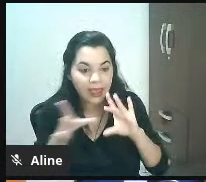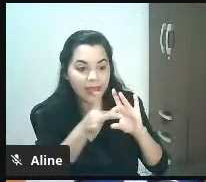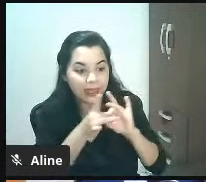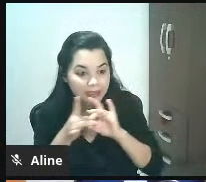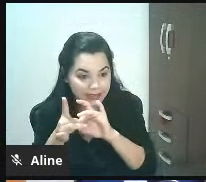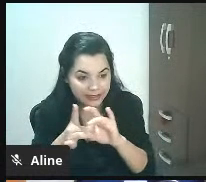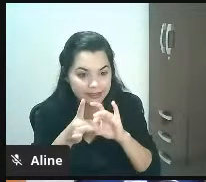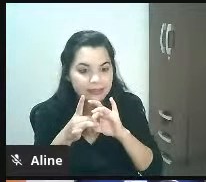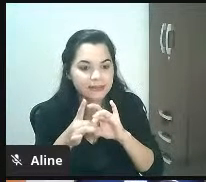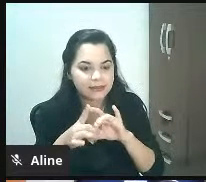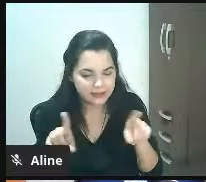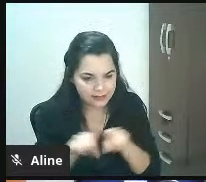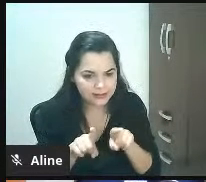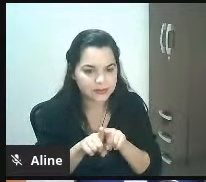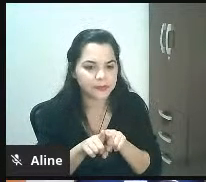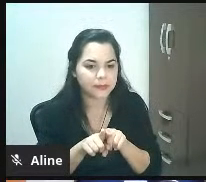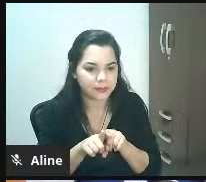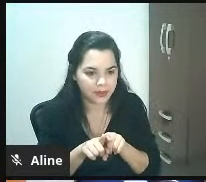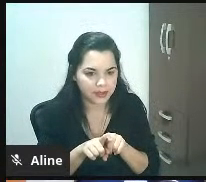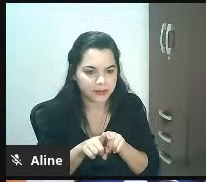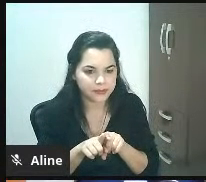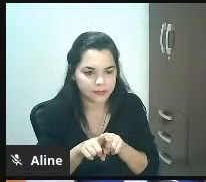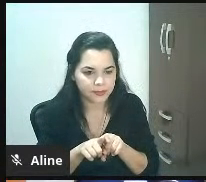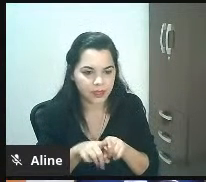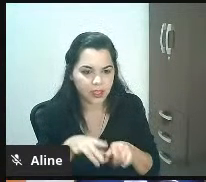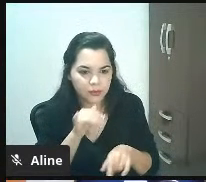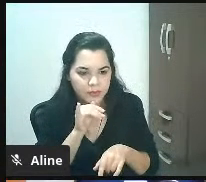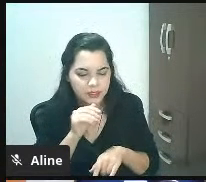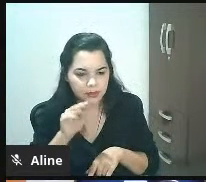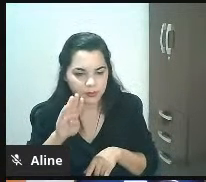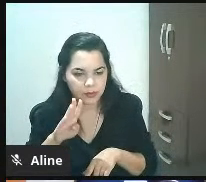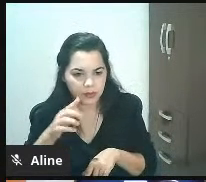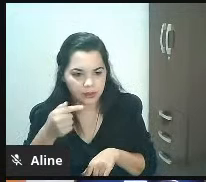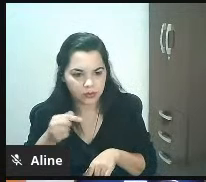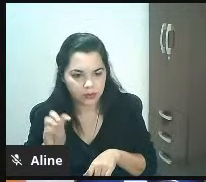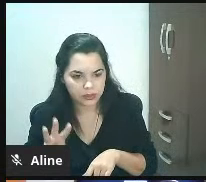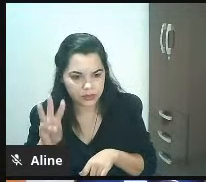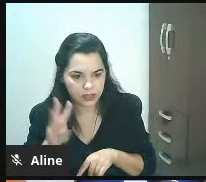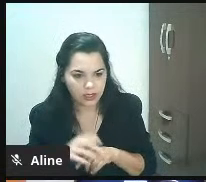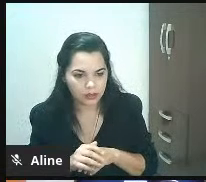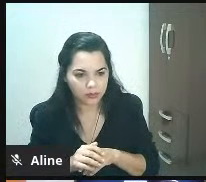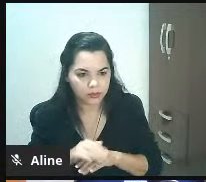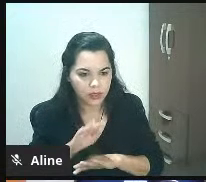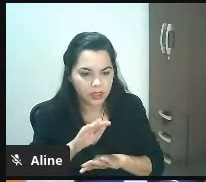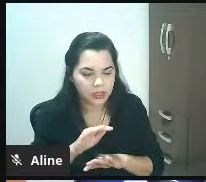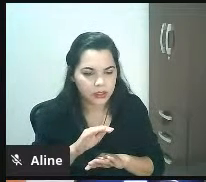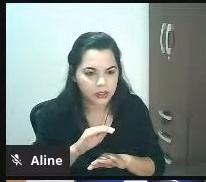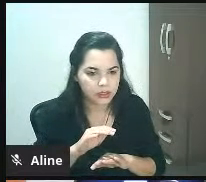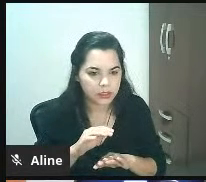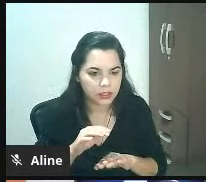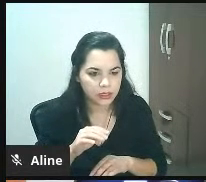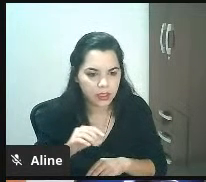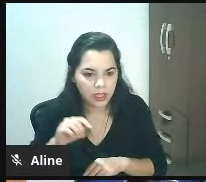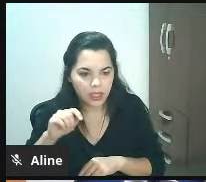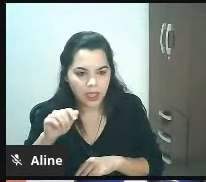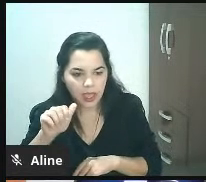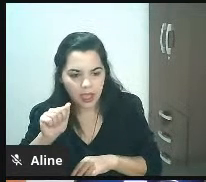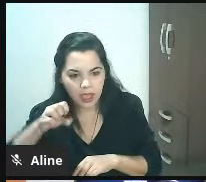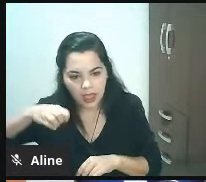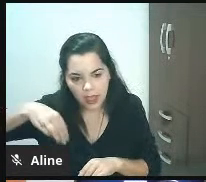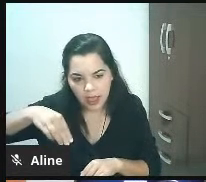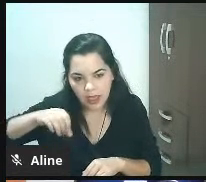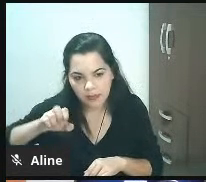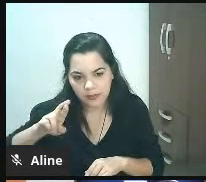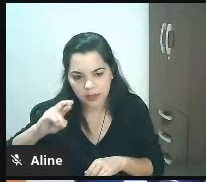desenvolver por exemplo a B2W que é quem cuida da americanas.com do submarino e do shoptime